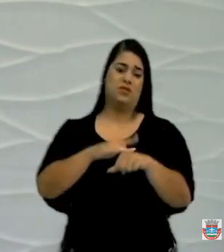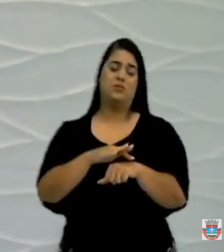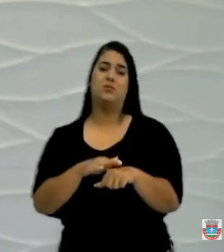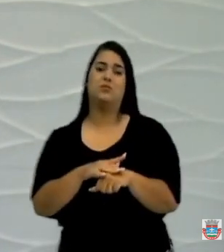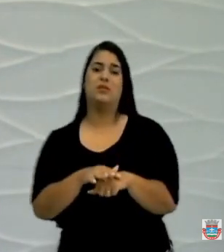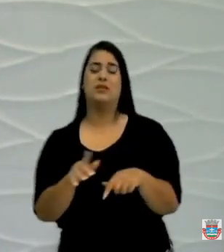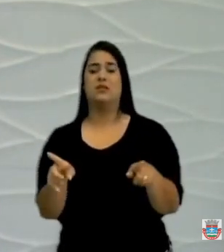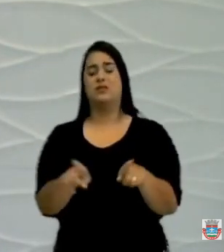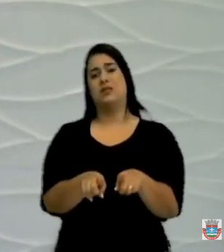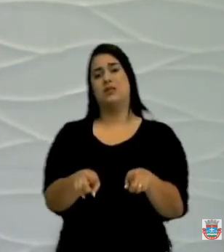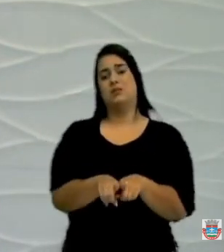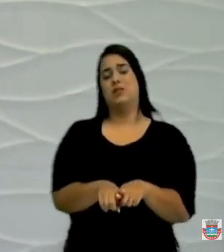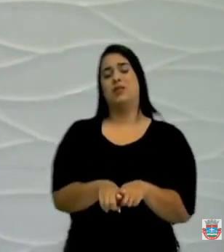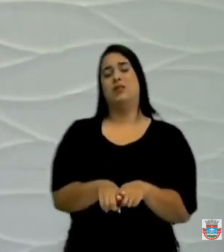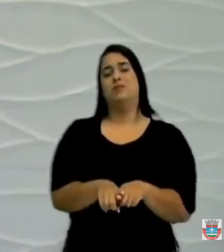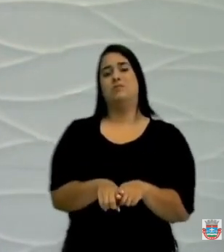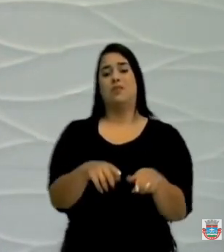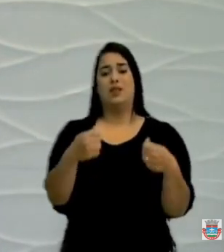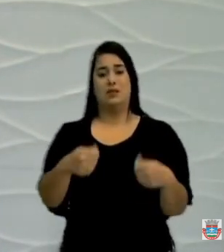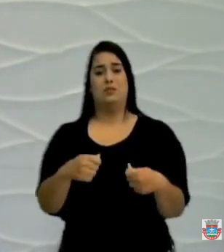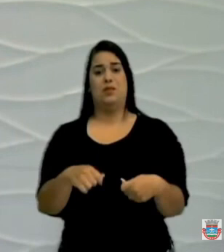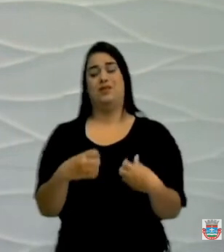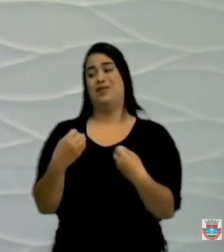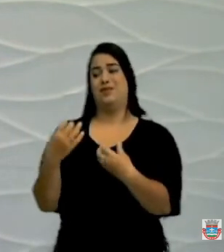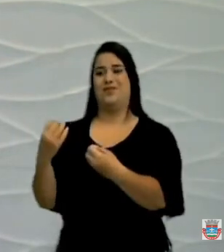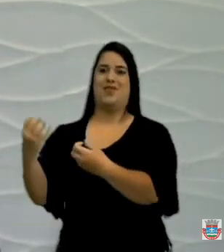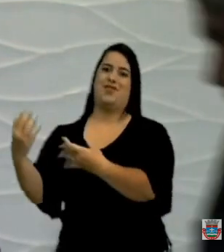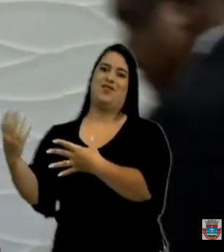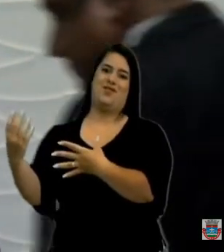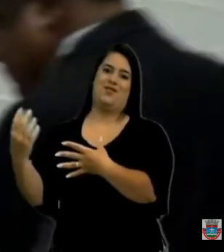se deslocar de somente até o destino.